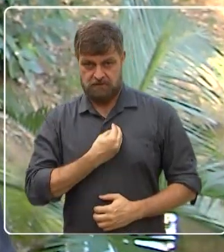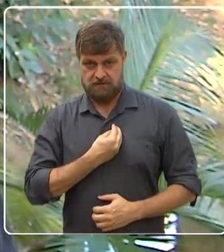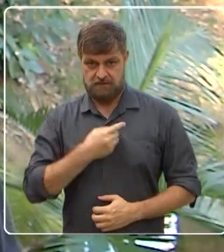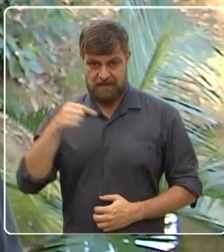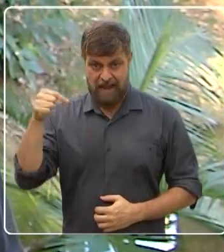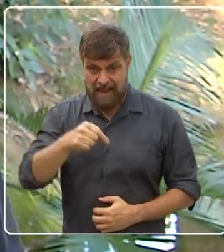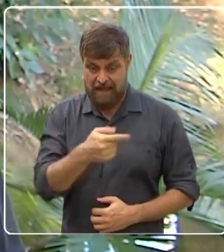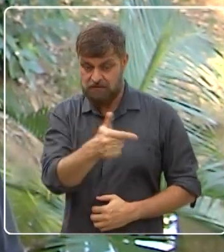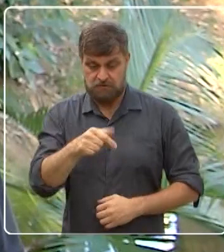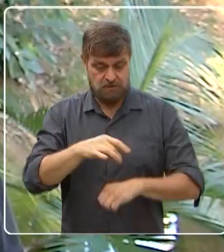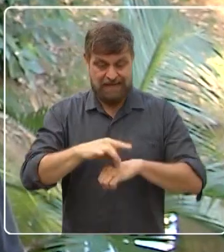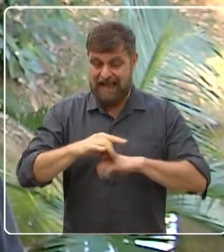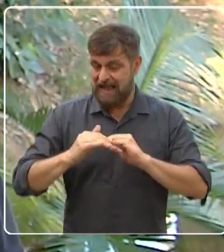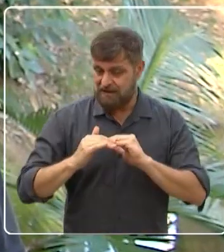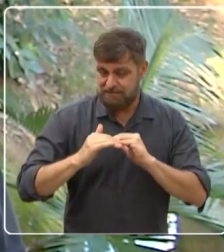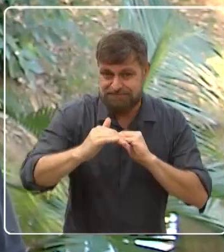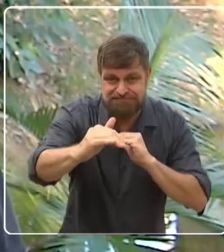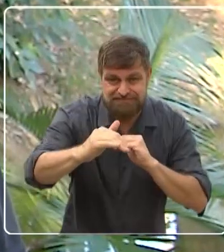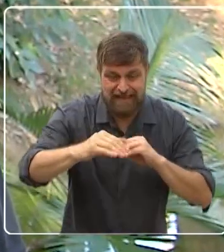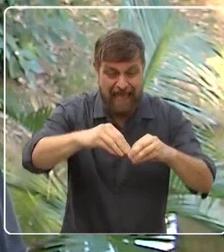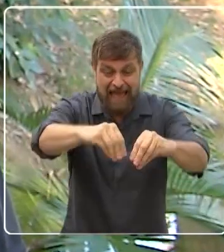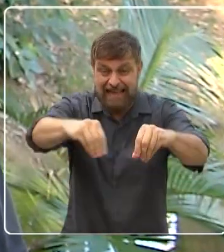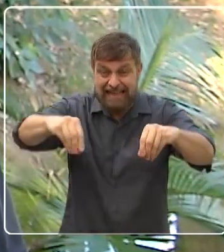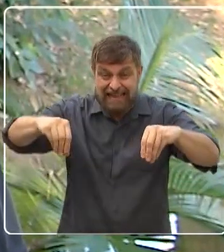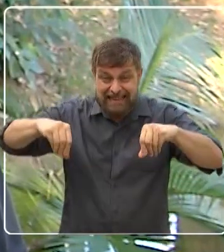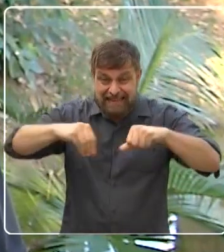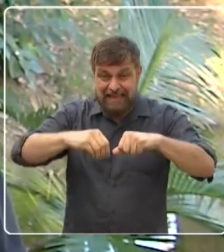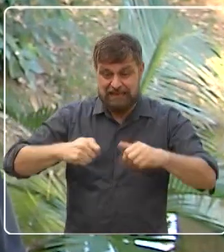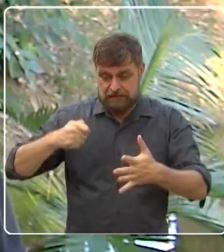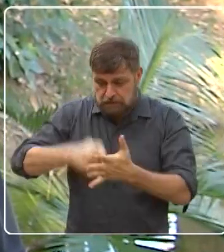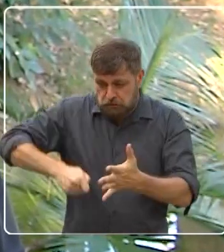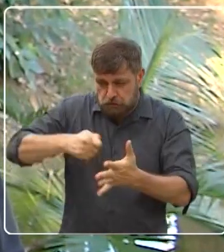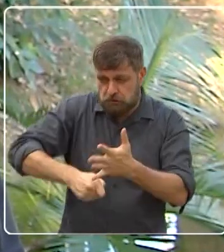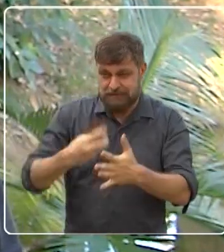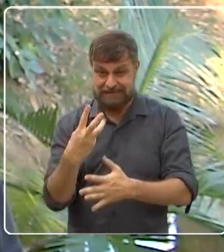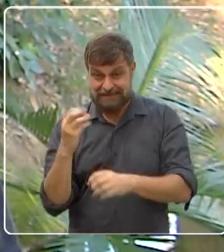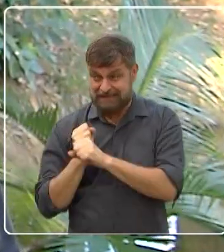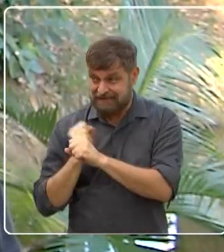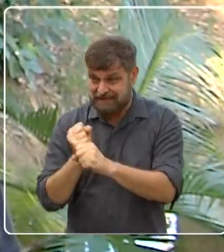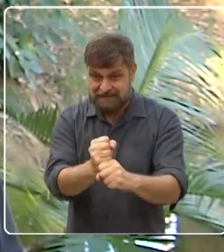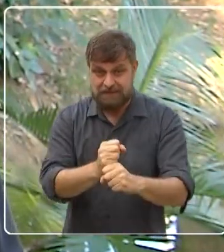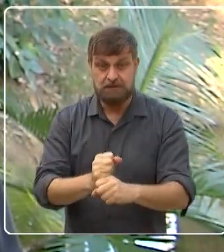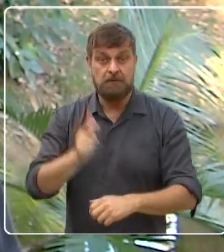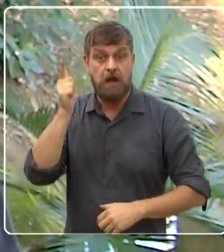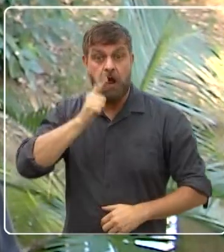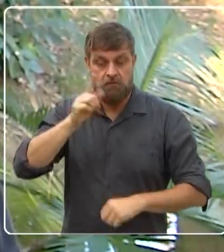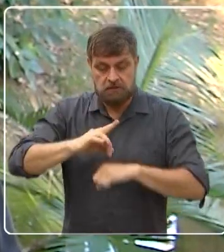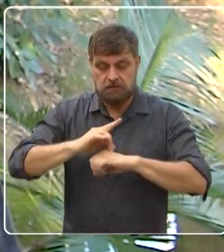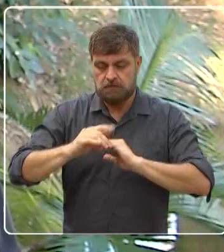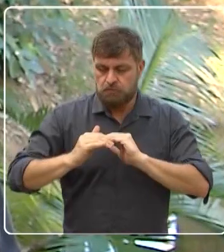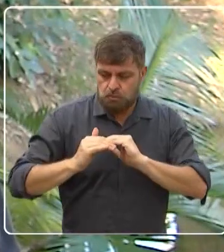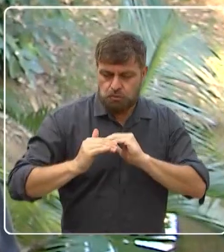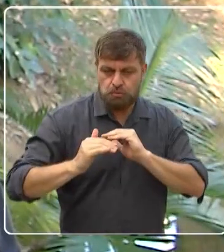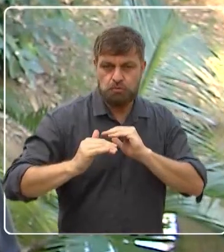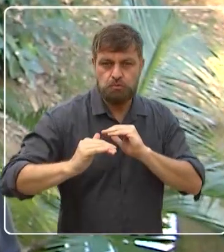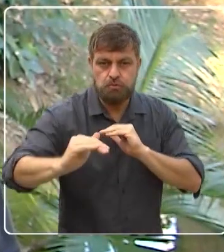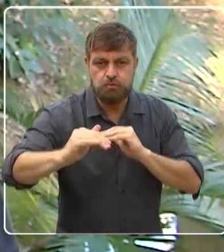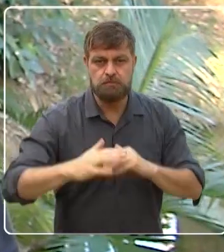tinha asfalto. Foi uma luta de 30 anos pra conseguir a pavimentação daquela área lá.